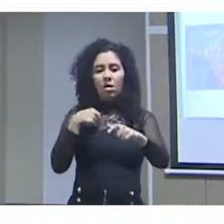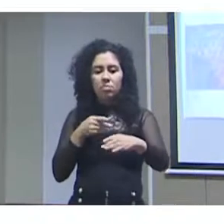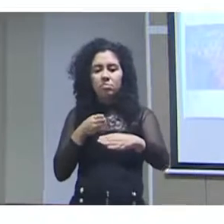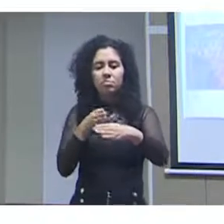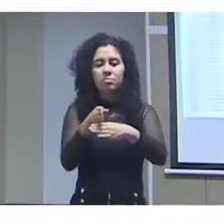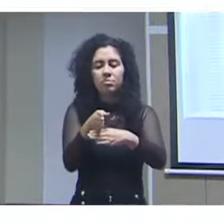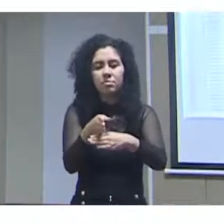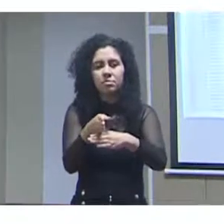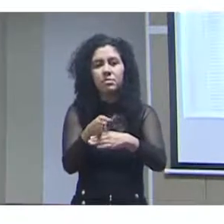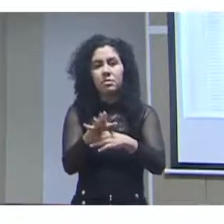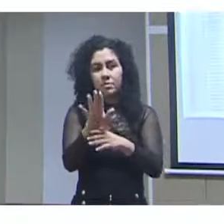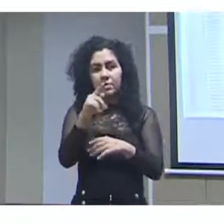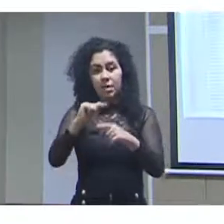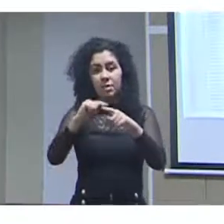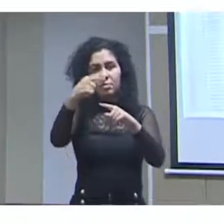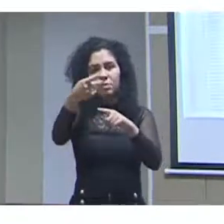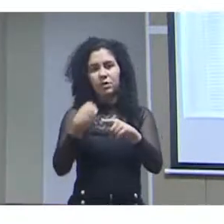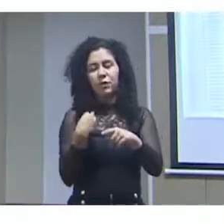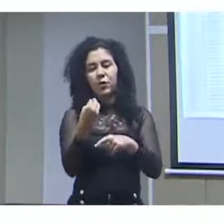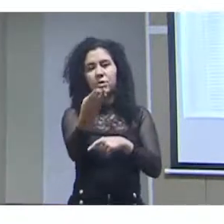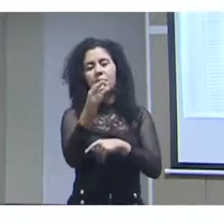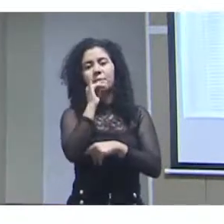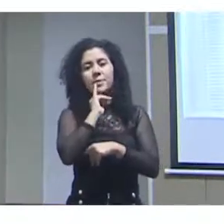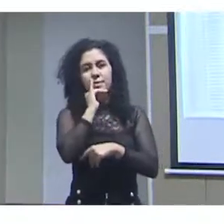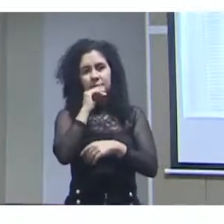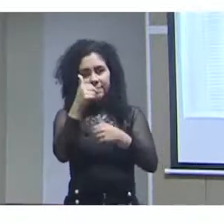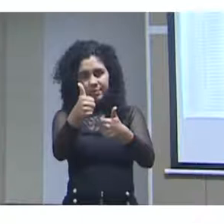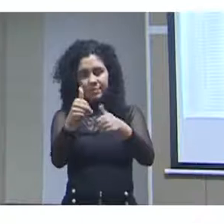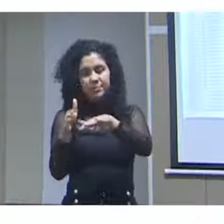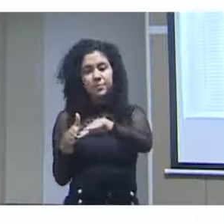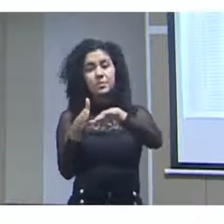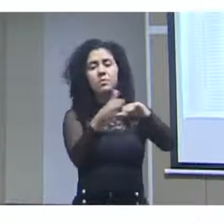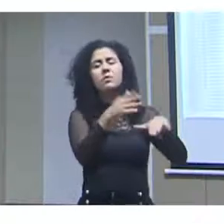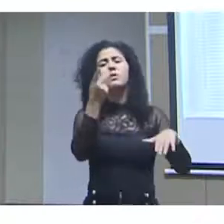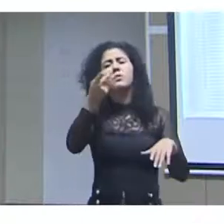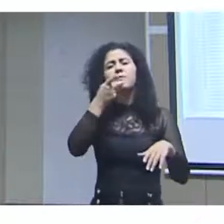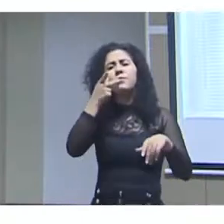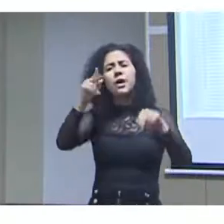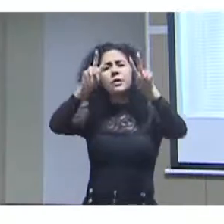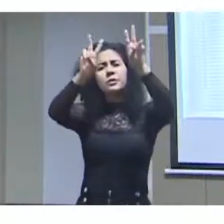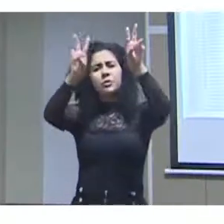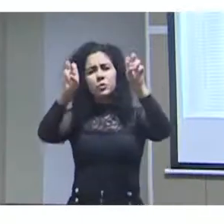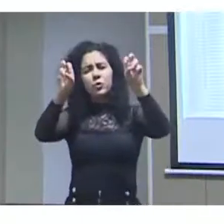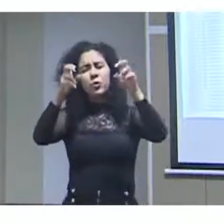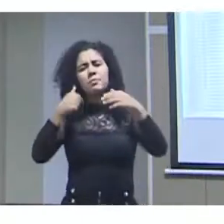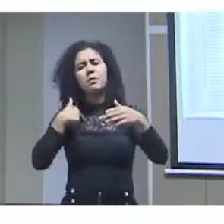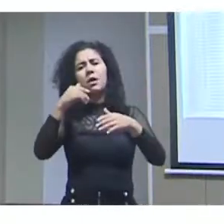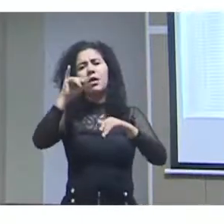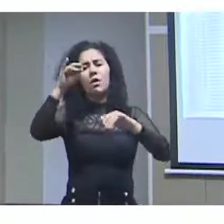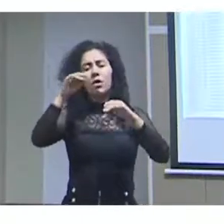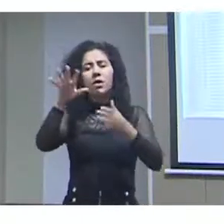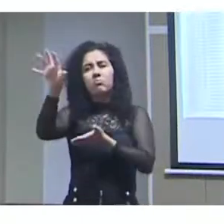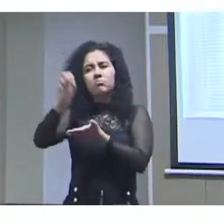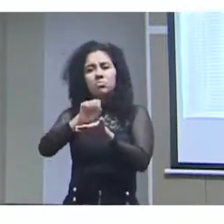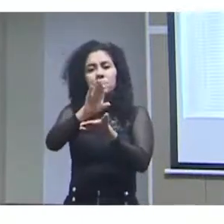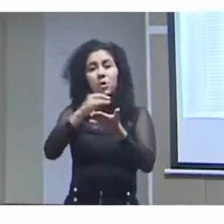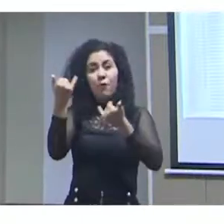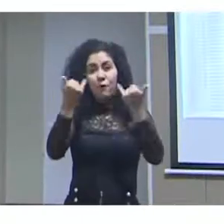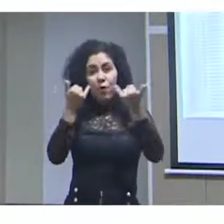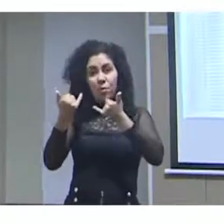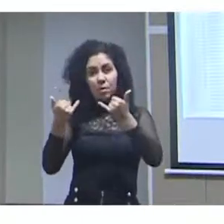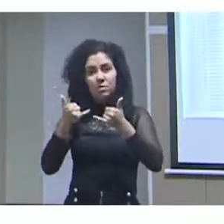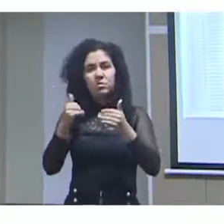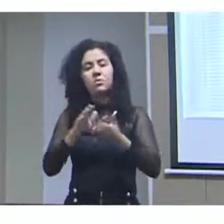exemplo disso logo em seguida. Quando a gente fala de visualização de dados, por exemplo, esses dados que estão apresentados aí na tela, são